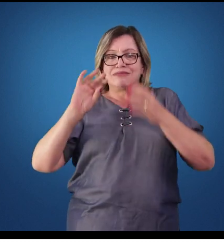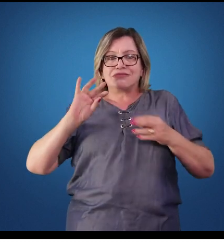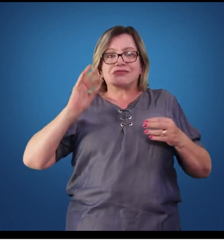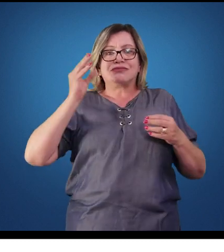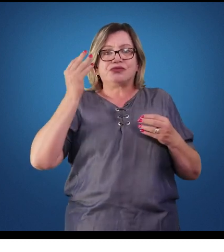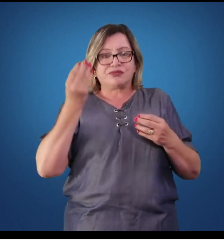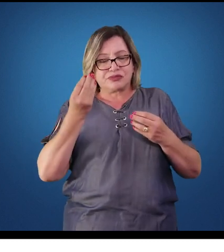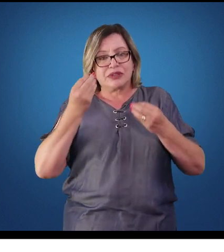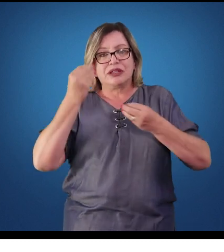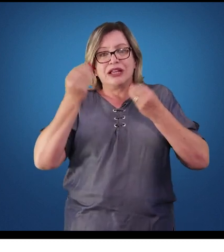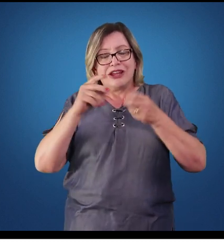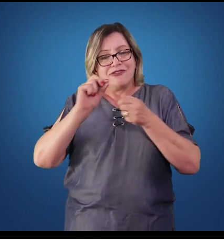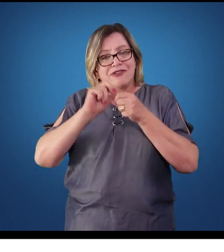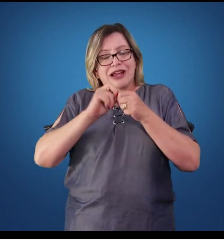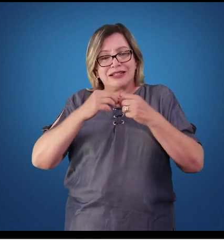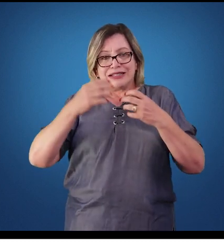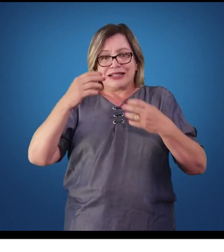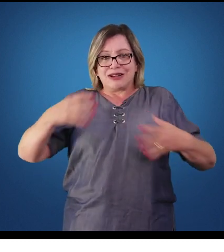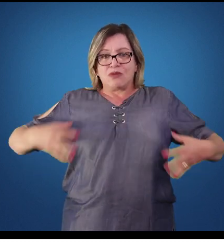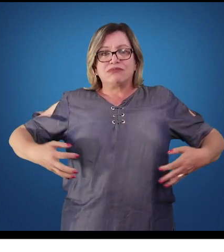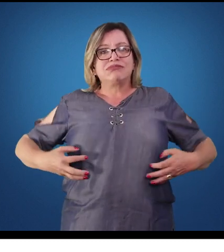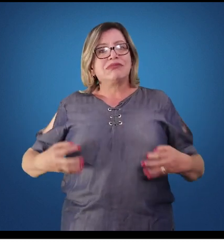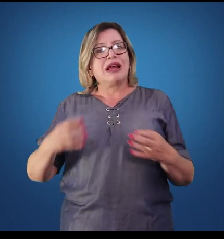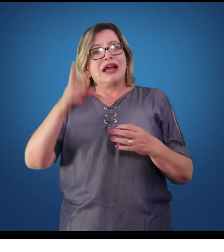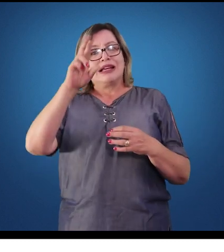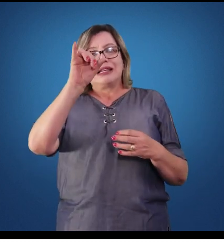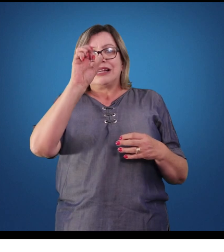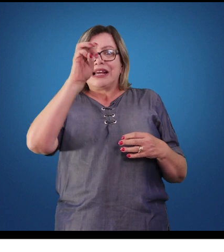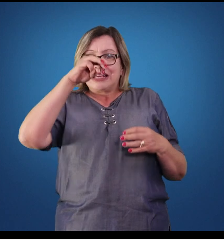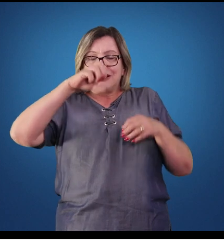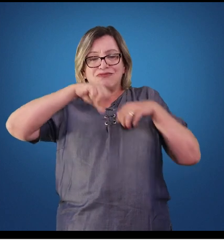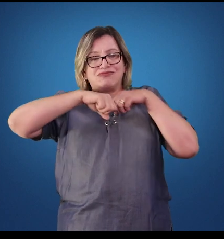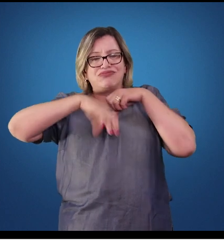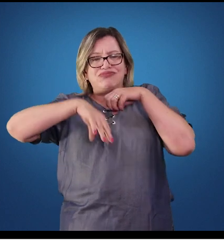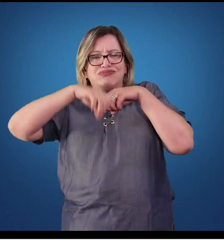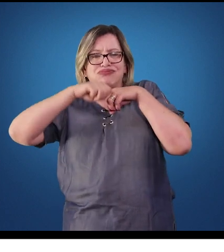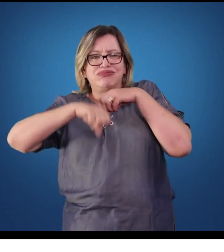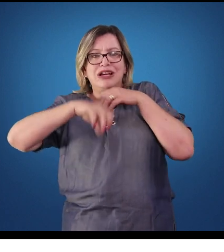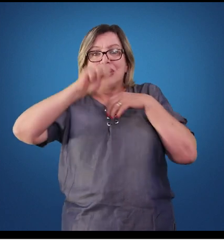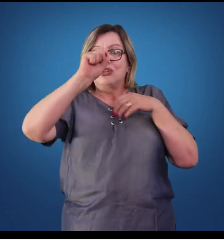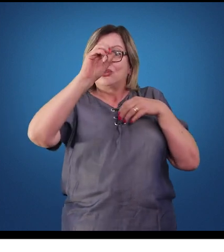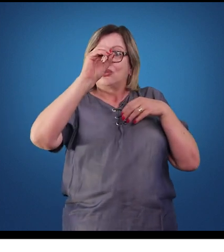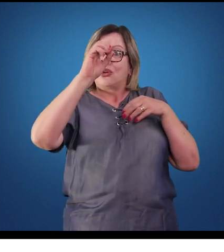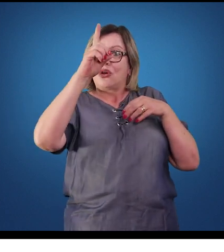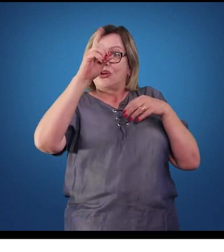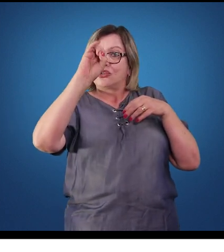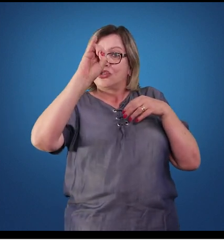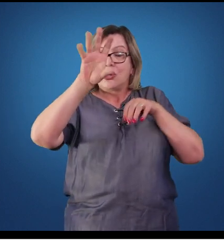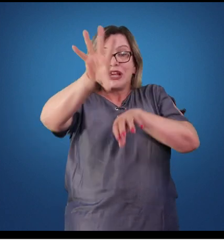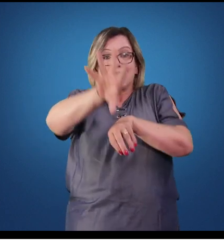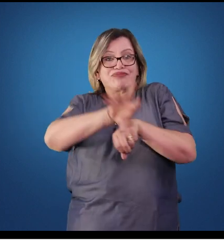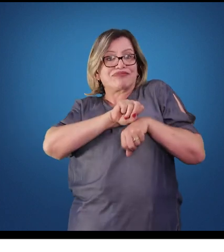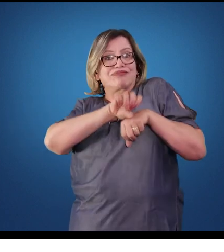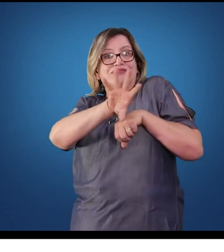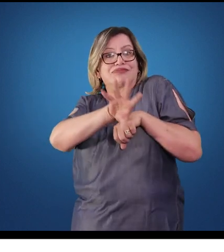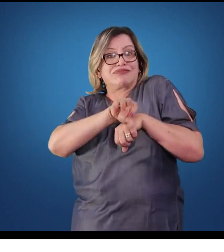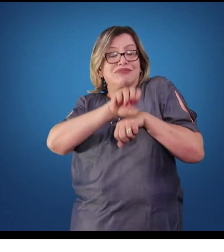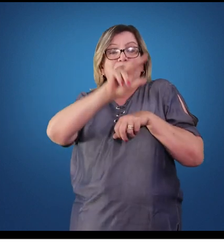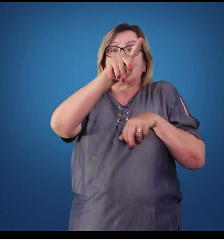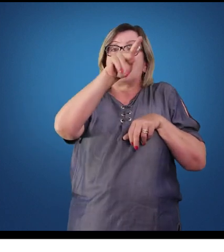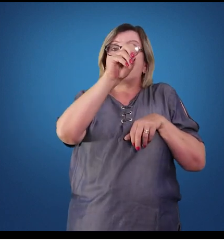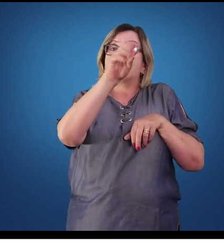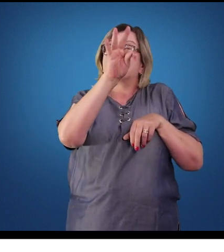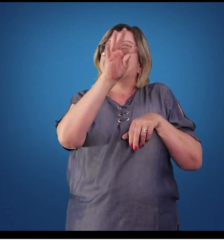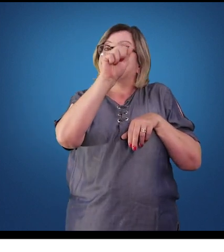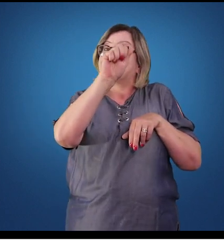faz com que os rins, então, excretem mais sódio e absorvam mais potássio, fazendo com que altere a pressão arterial